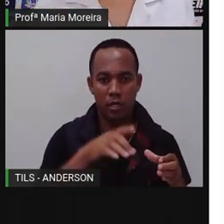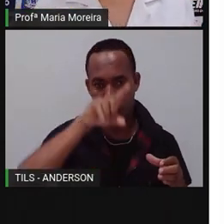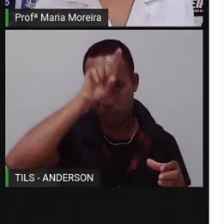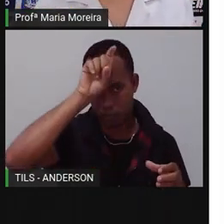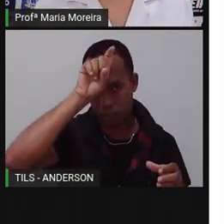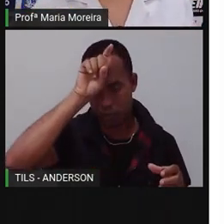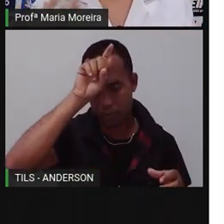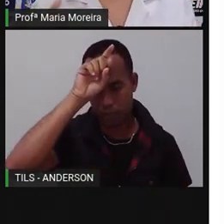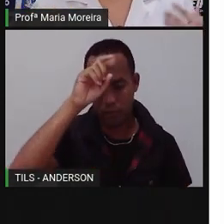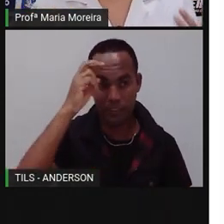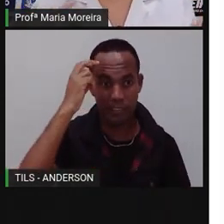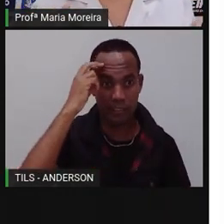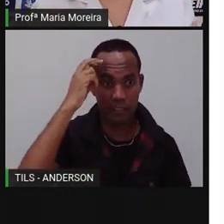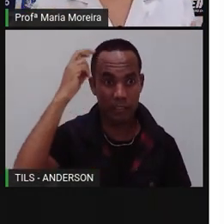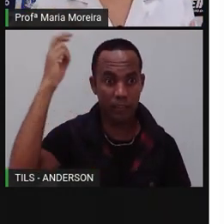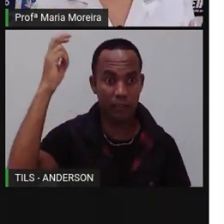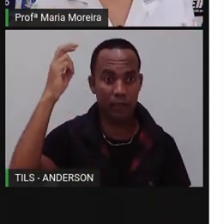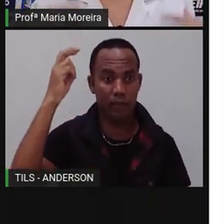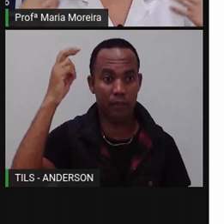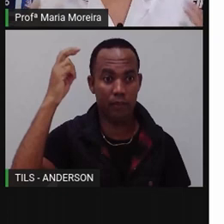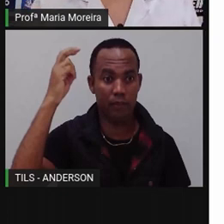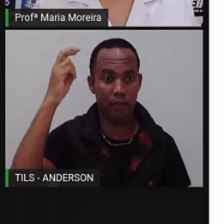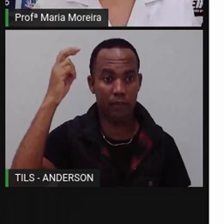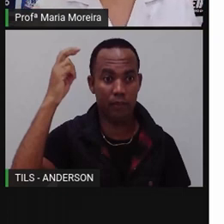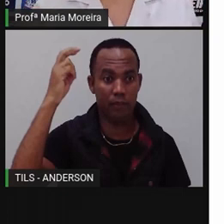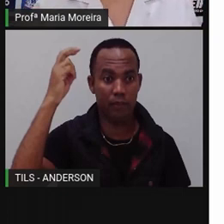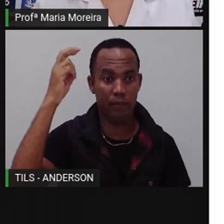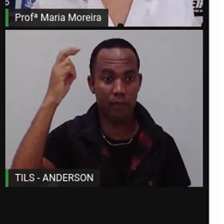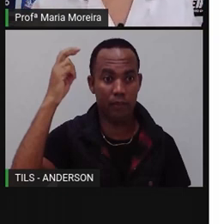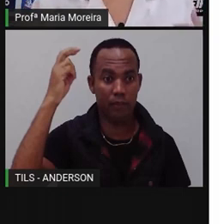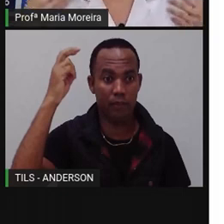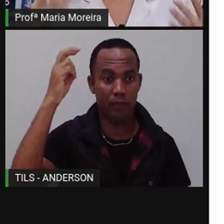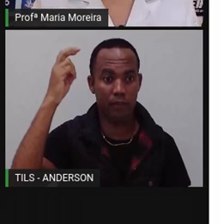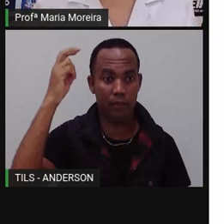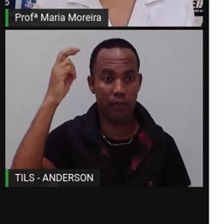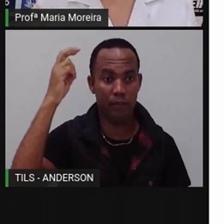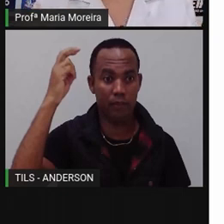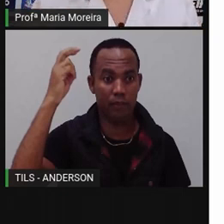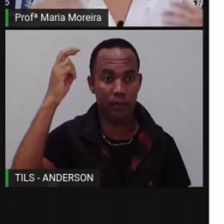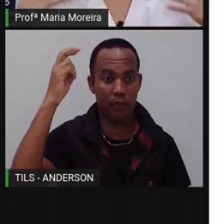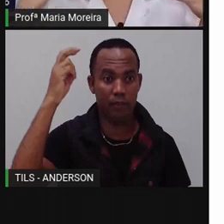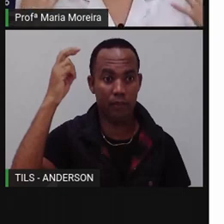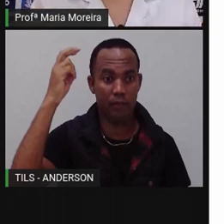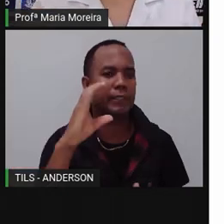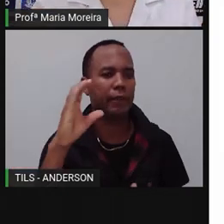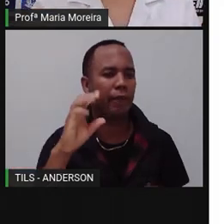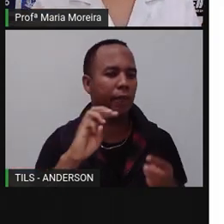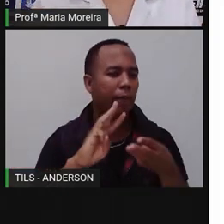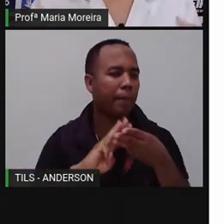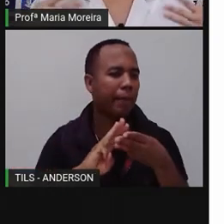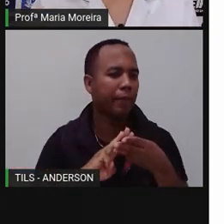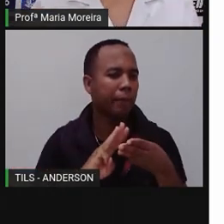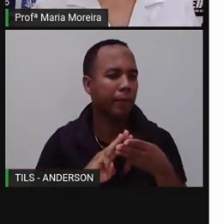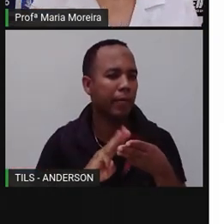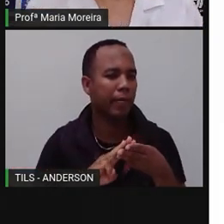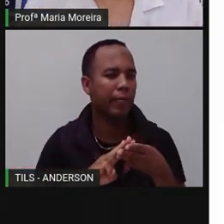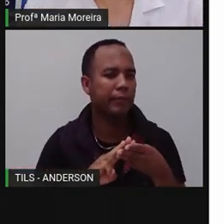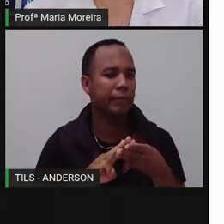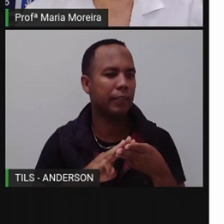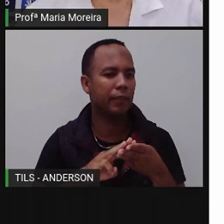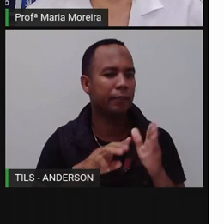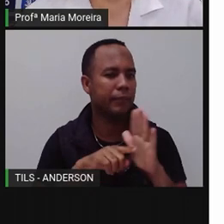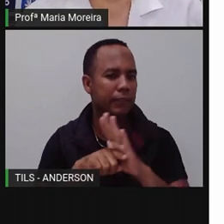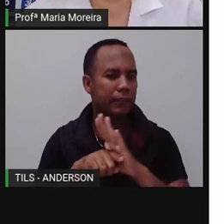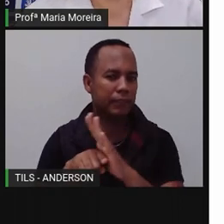tão inteligentes, que eles começam, na verdade, eles são pioneiros, né? Na ciência, na matemática, na engenharia.